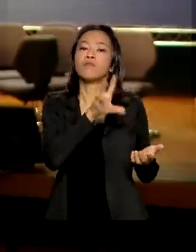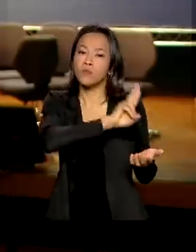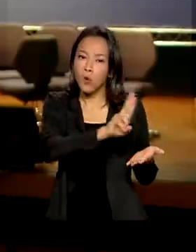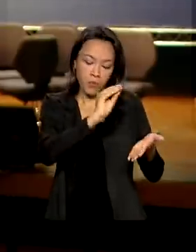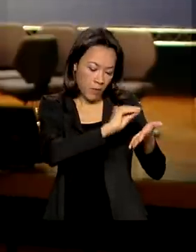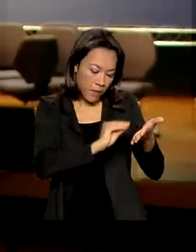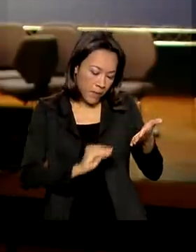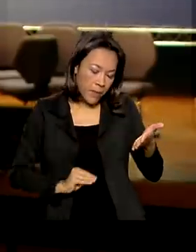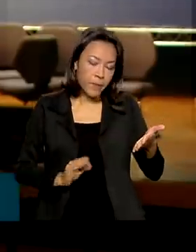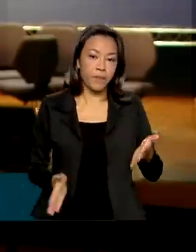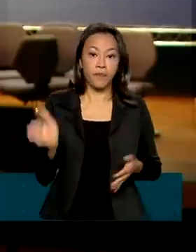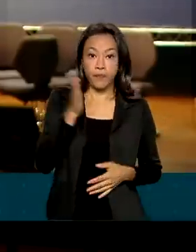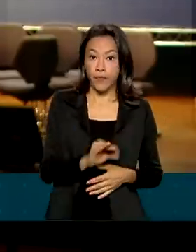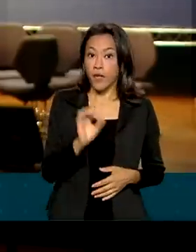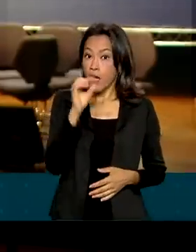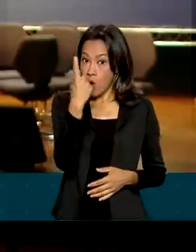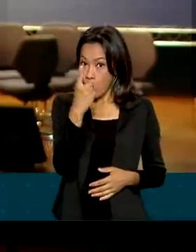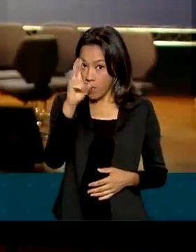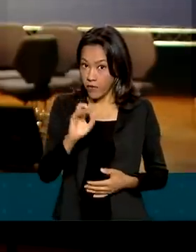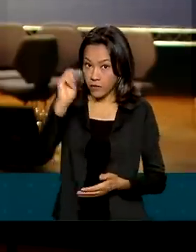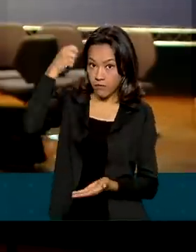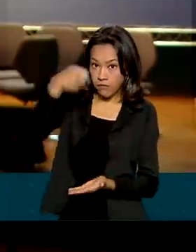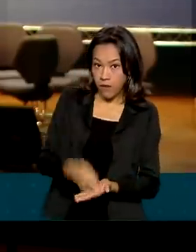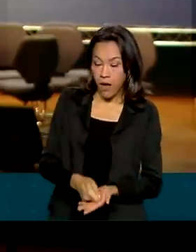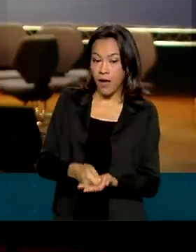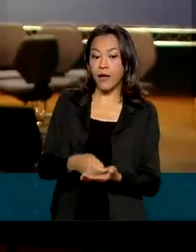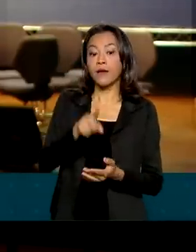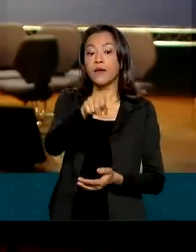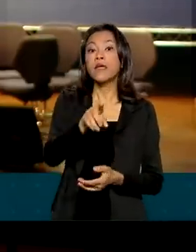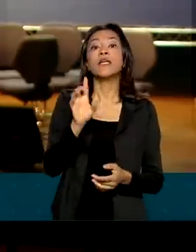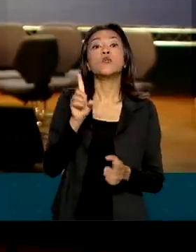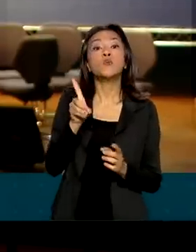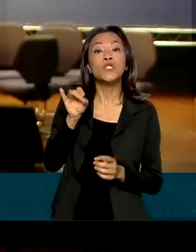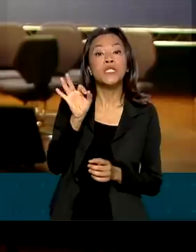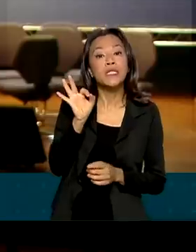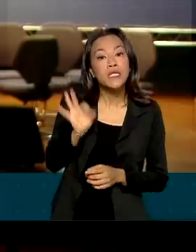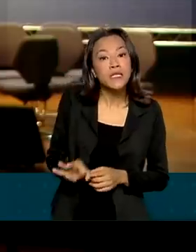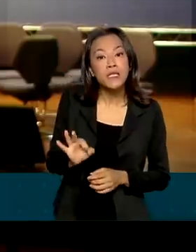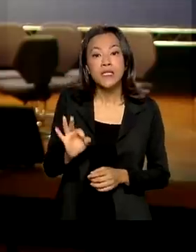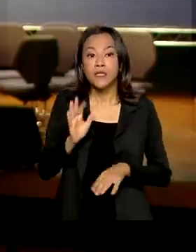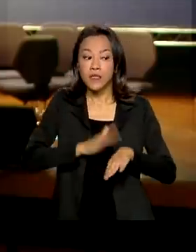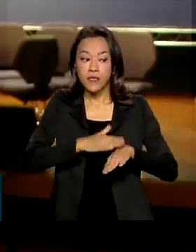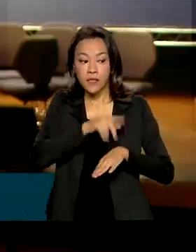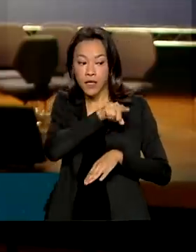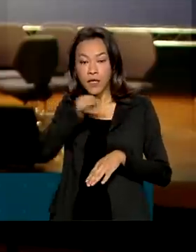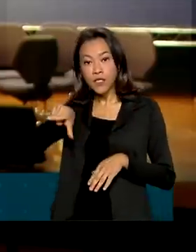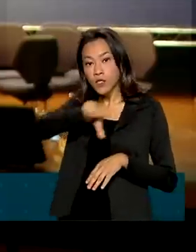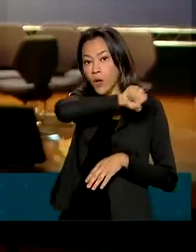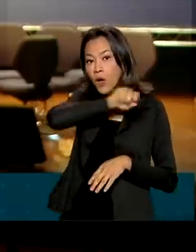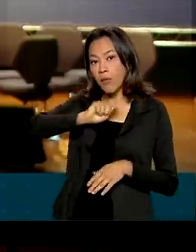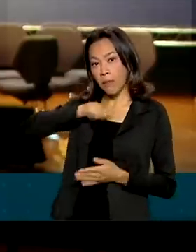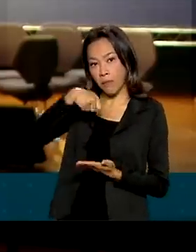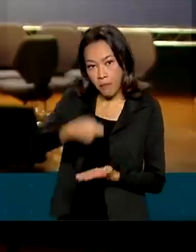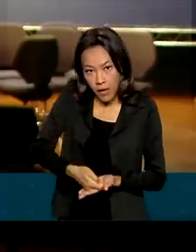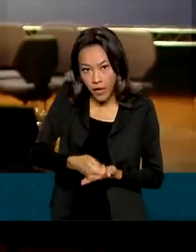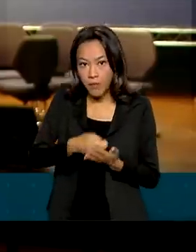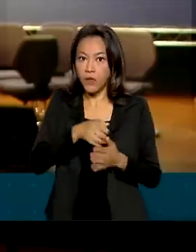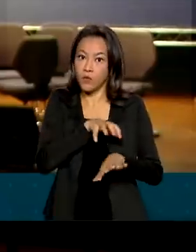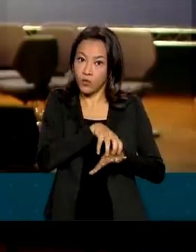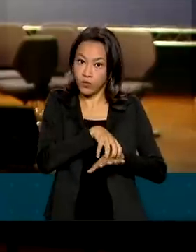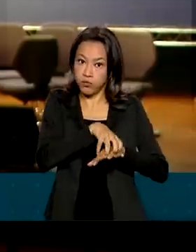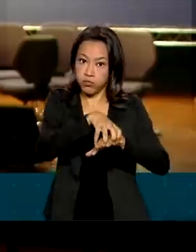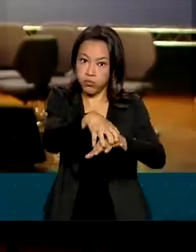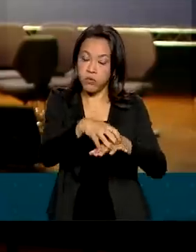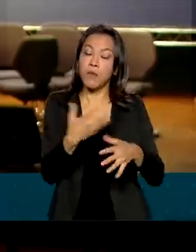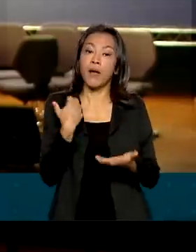empréstimo é feita em parcela única e o vencimento será na mesma data estipulada pelo transportador para o pagamento do frete. Para